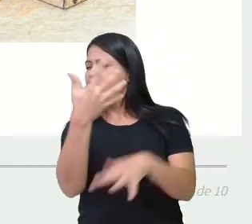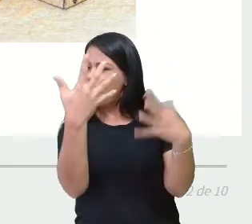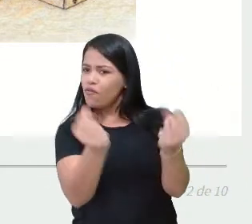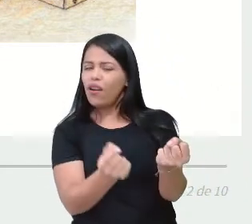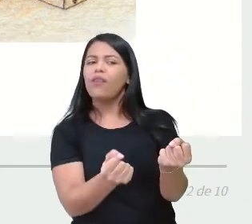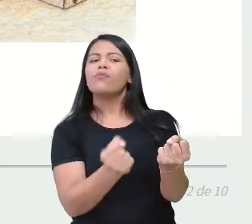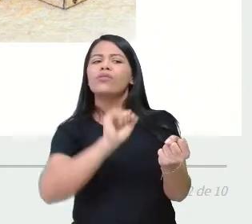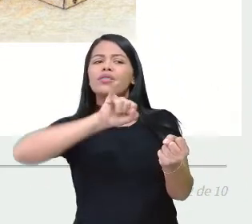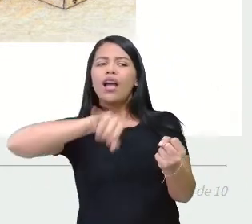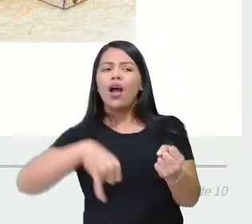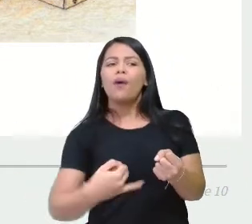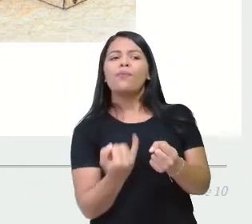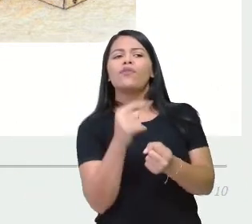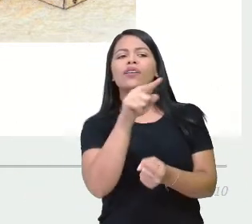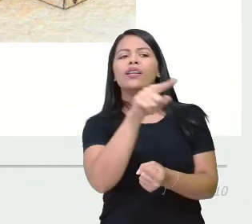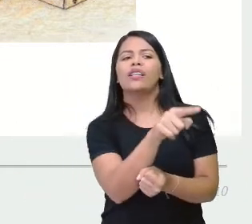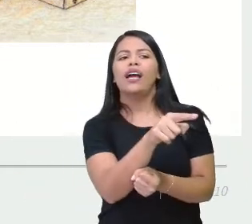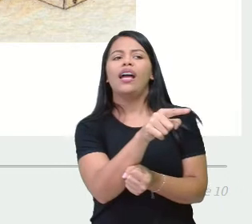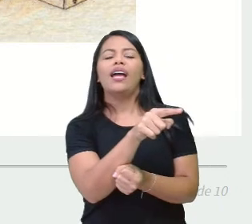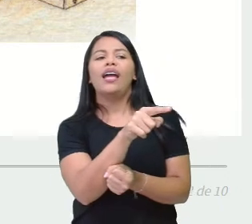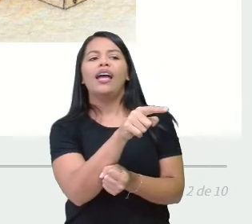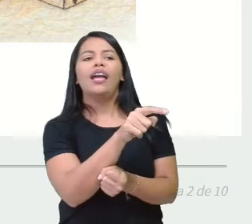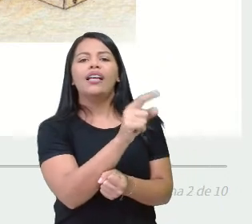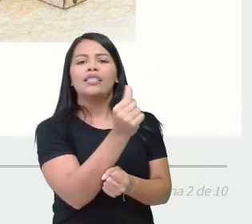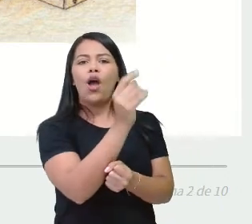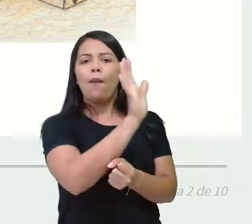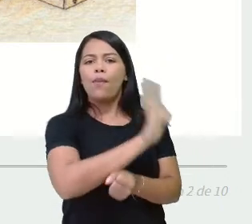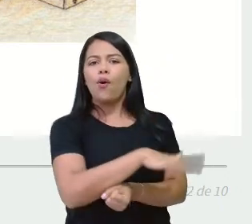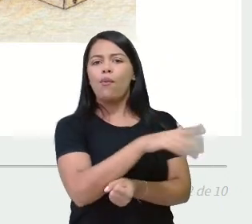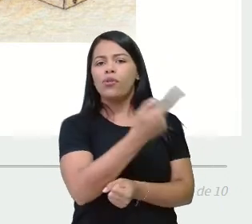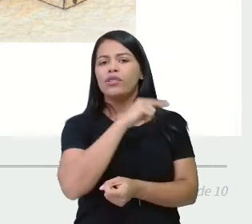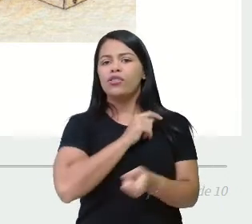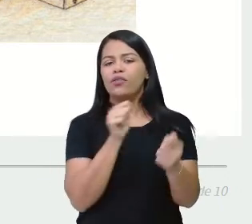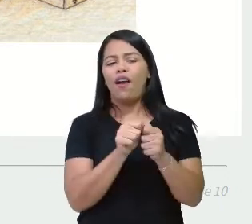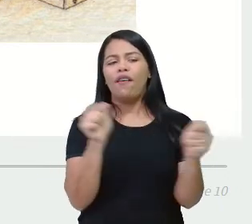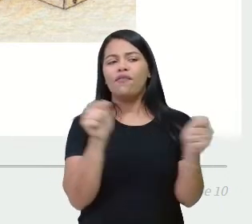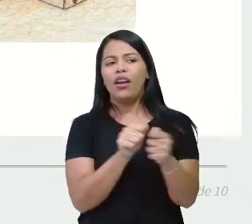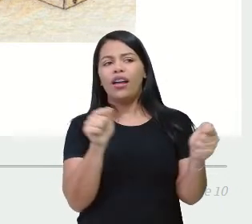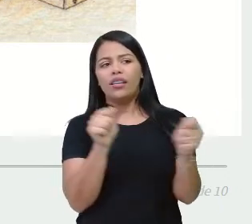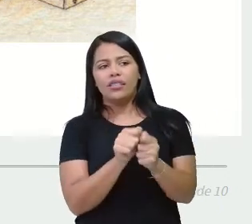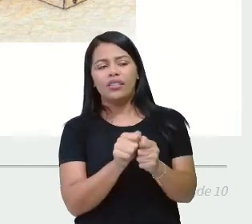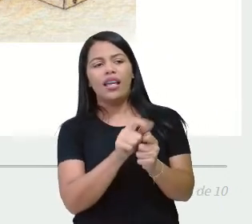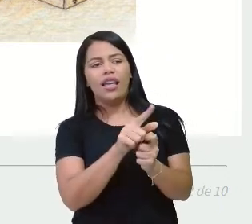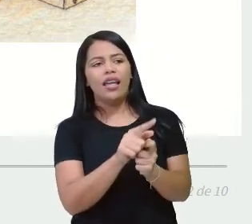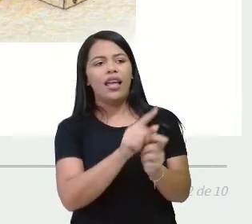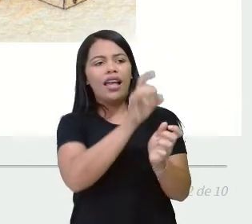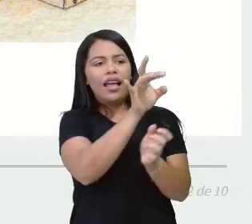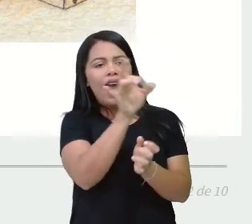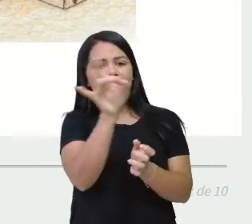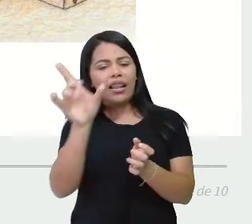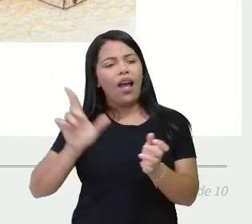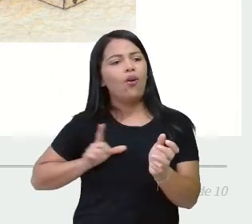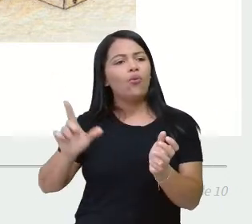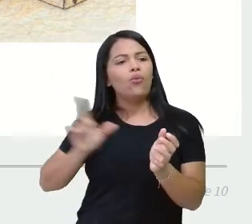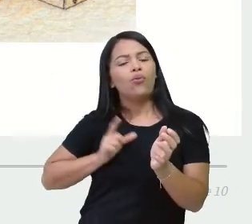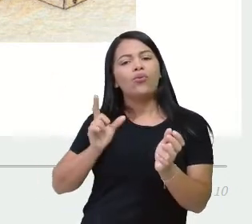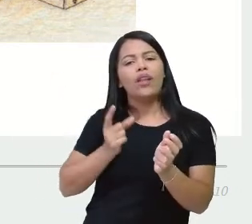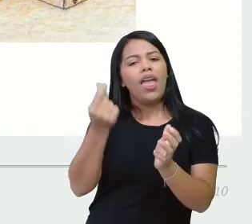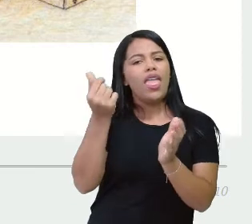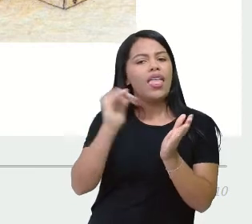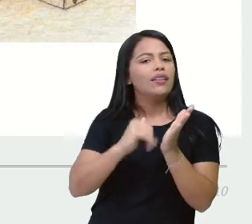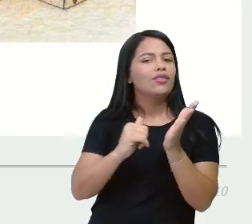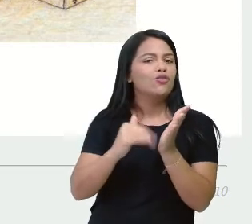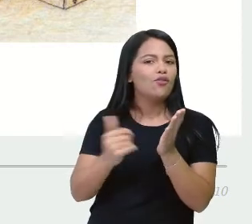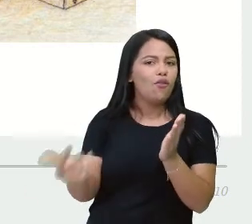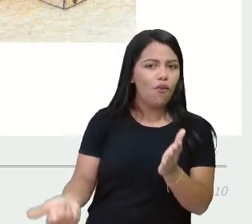e fazer uma grande viagem. Cada filho do casal tem um desconto na passagem. No outro dia,